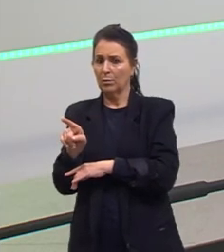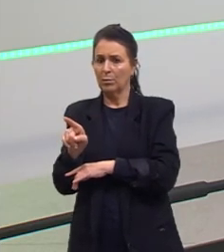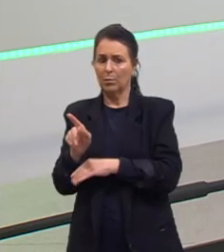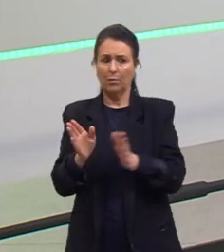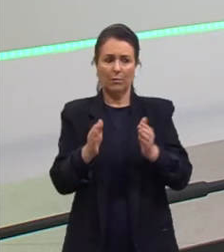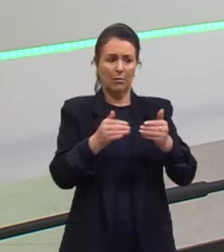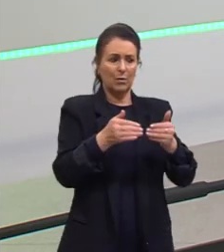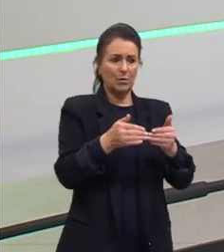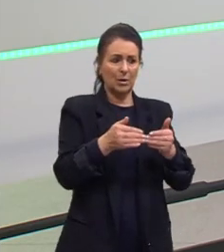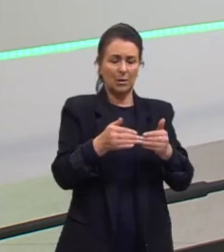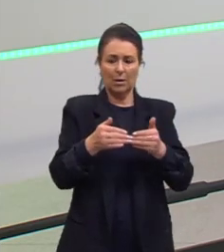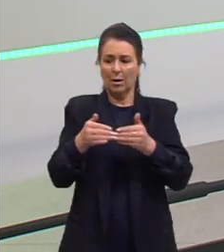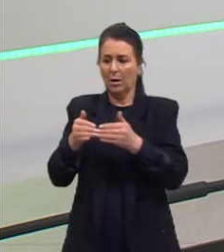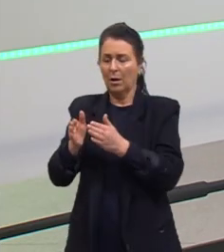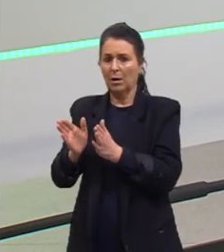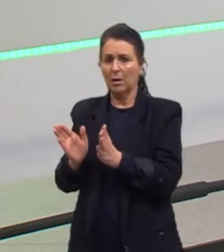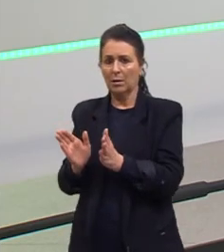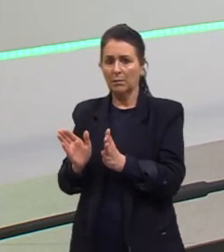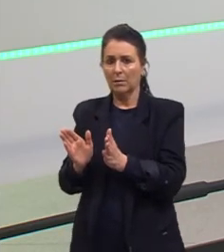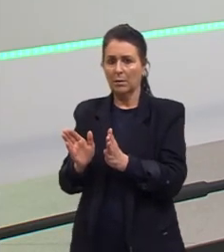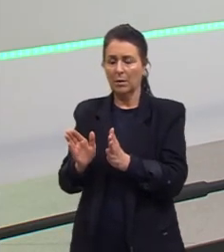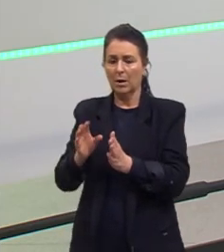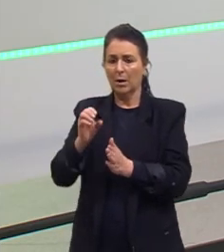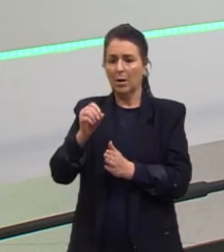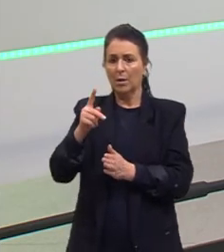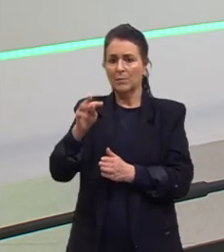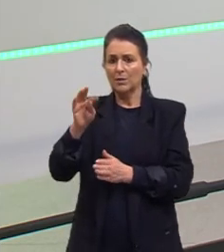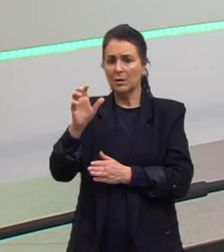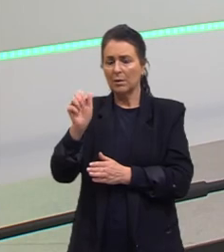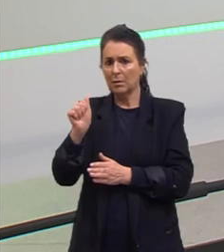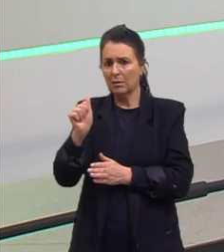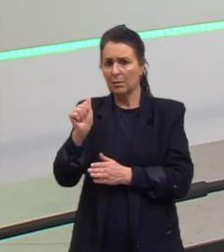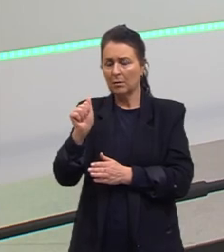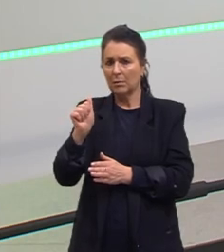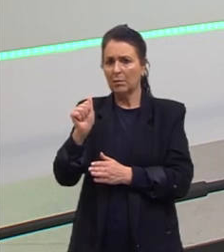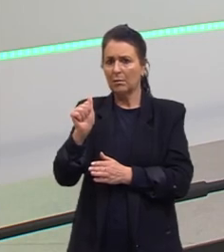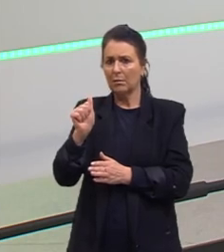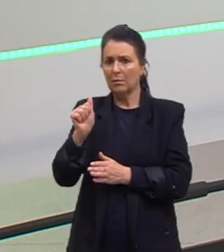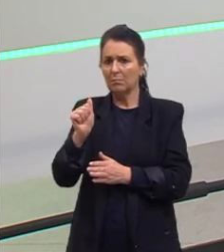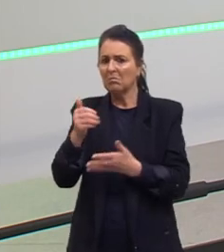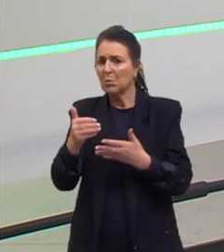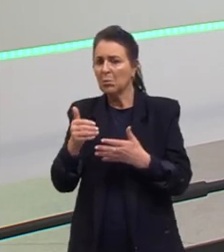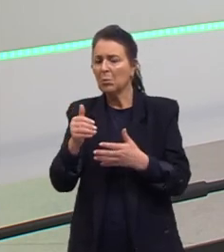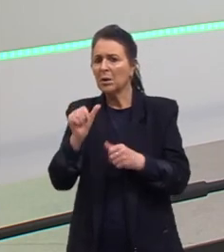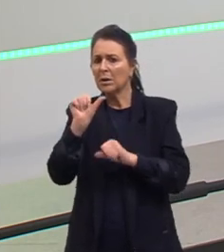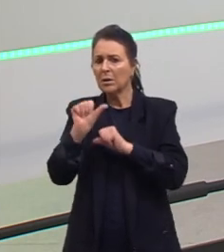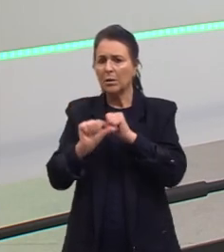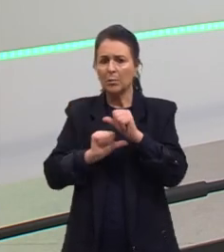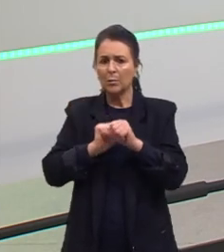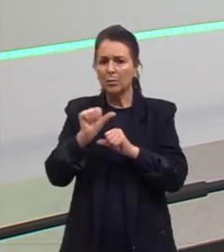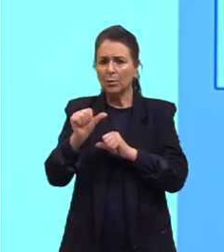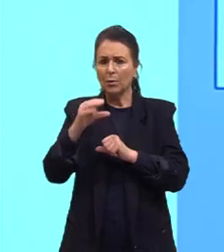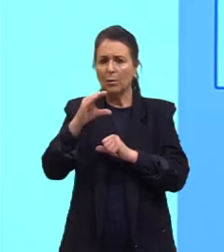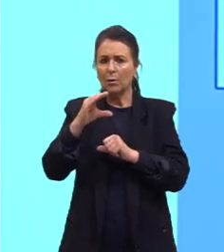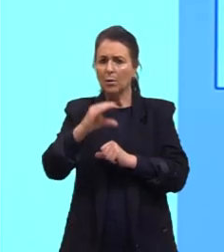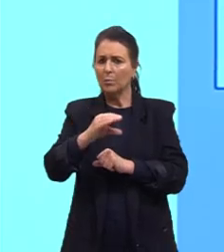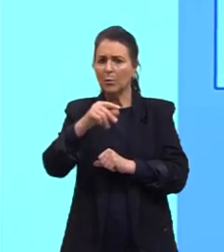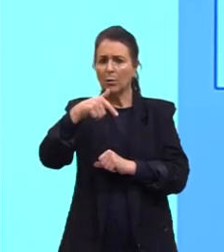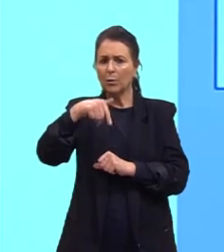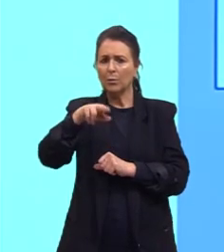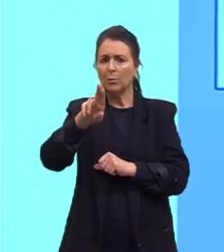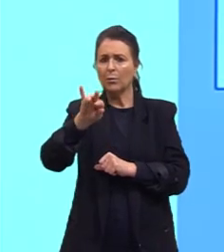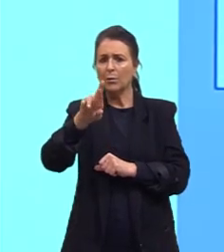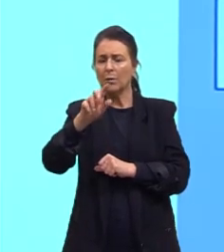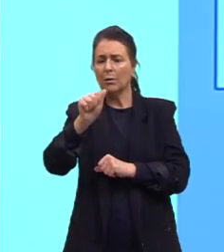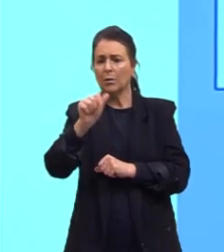ou não? O que a gente interpreta? É ótica? É funcional? Não, né? Não mudou ali o carbono quiral porque tem um carbono quiral aqui,